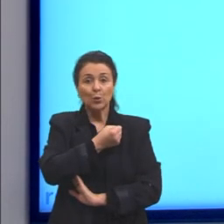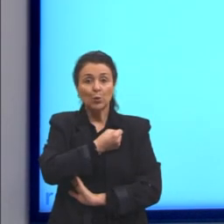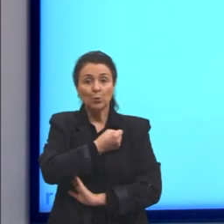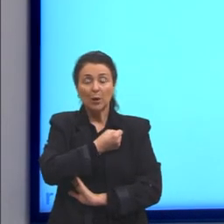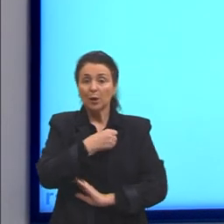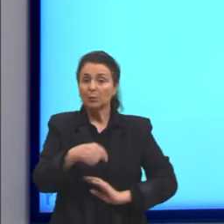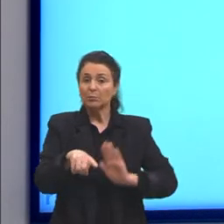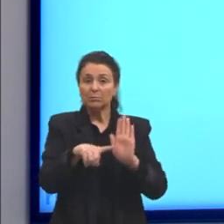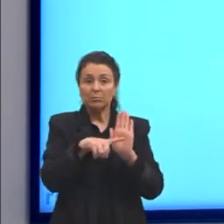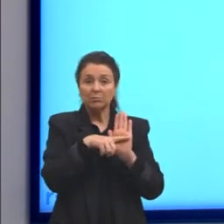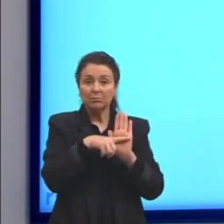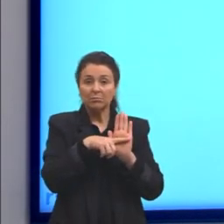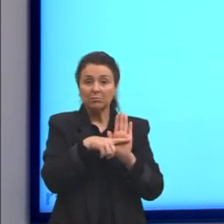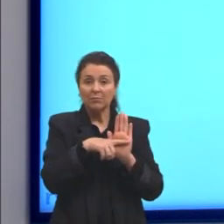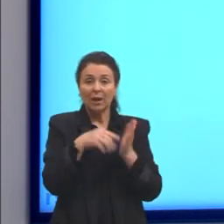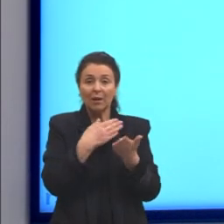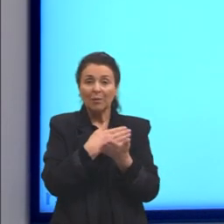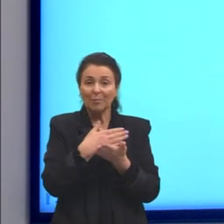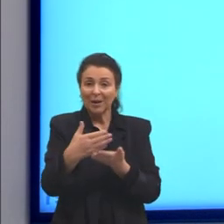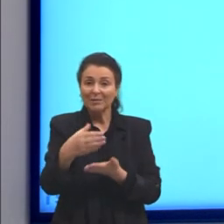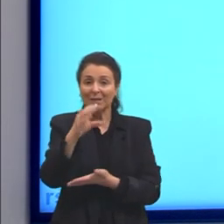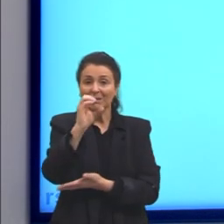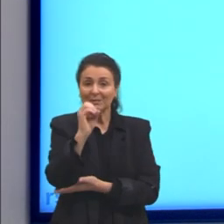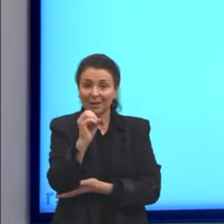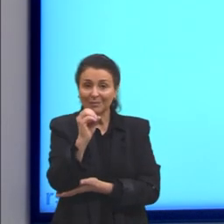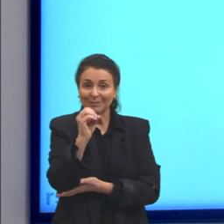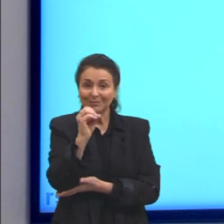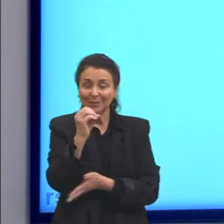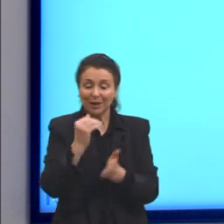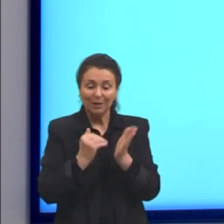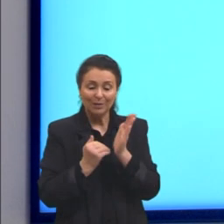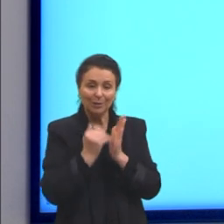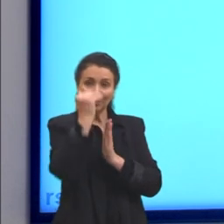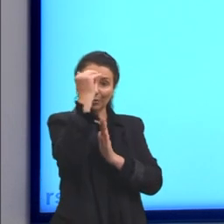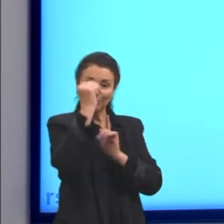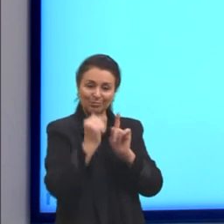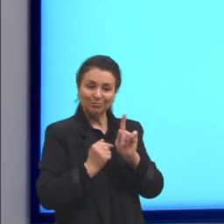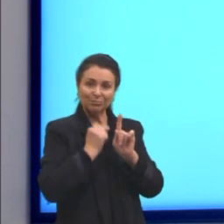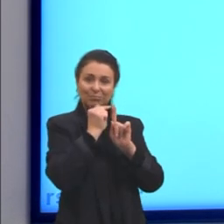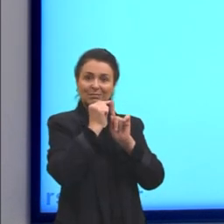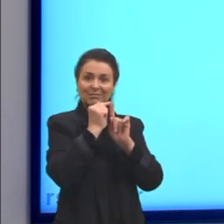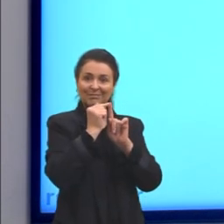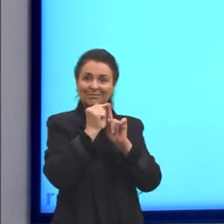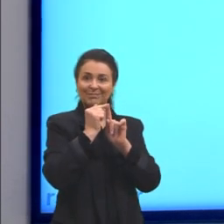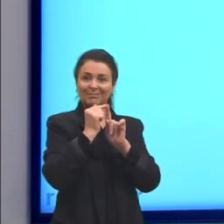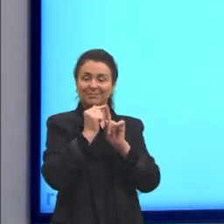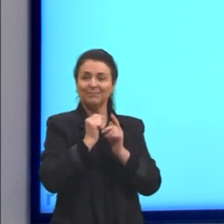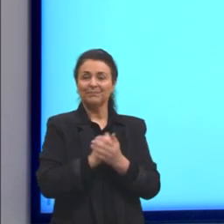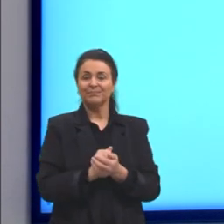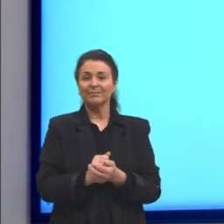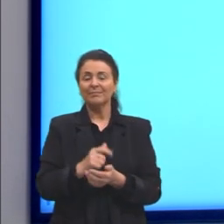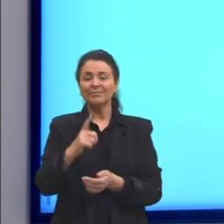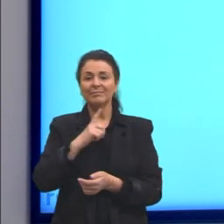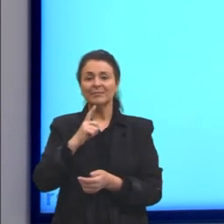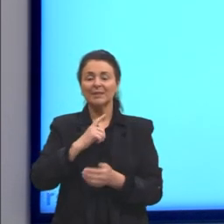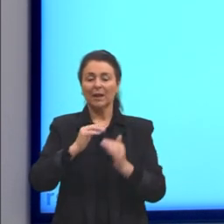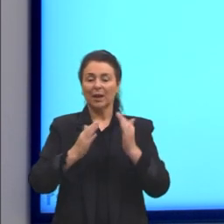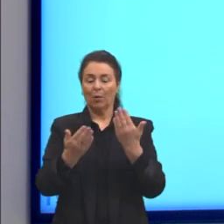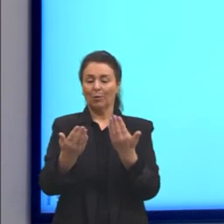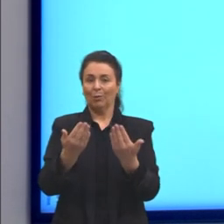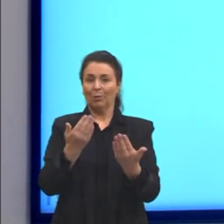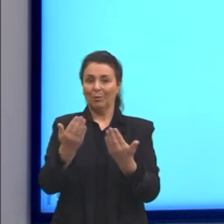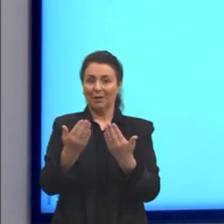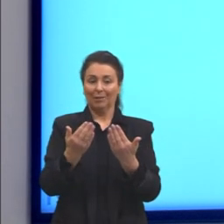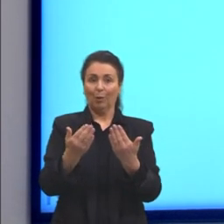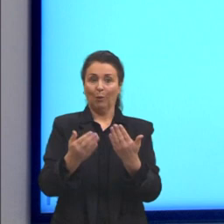começa em zero. Esse é um ponto relevante dessa escala. Aqui a gente tem a comparação entre as